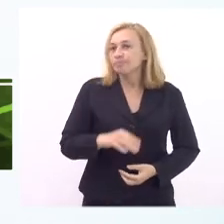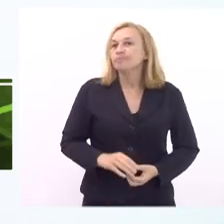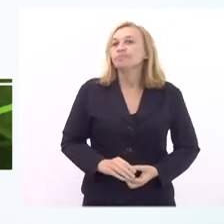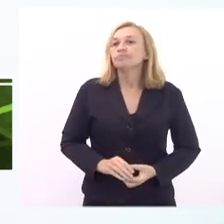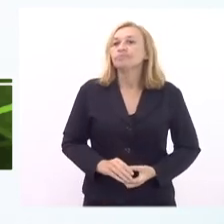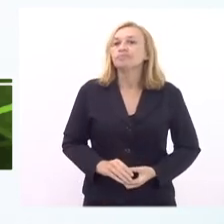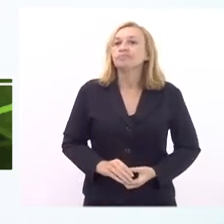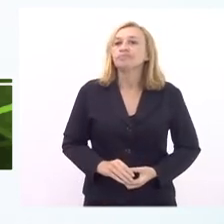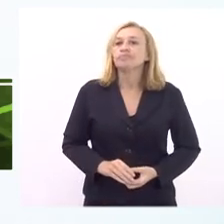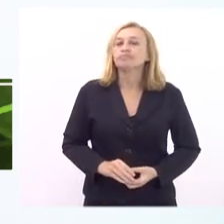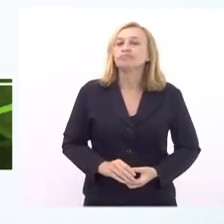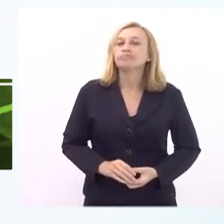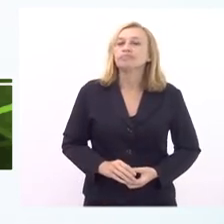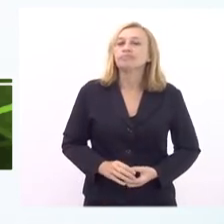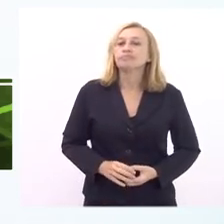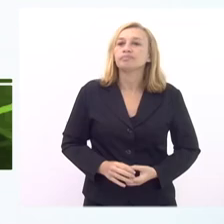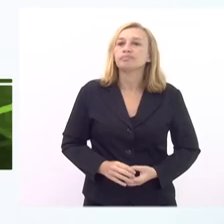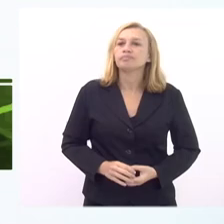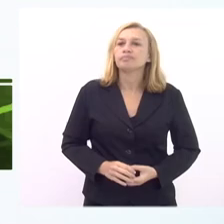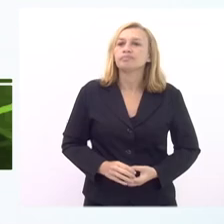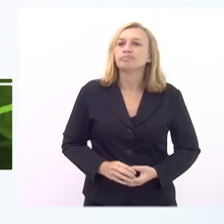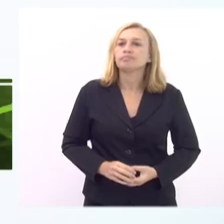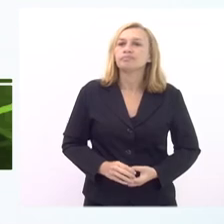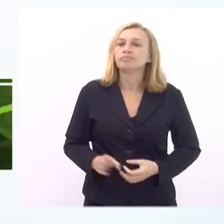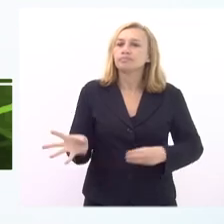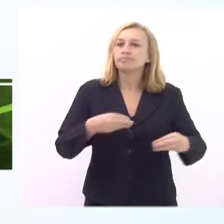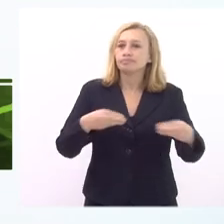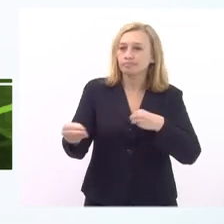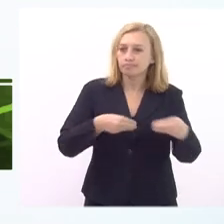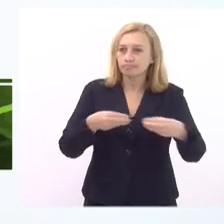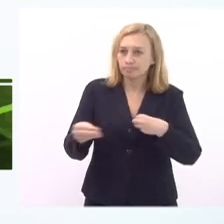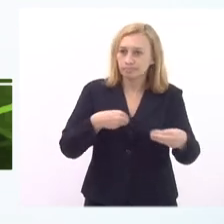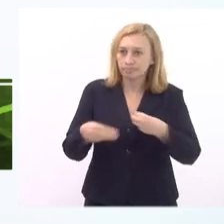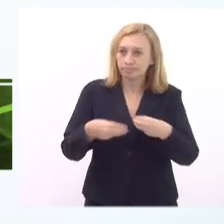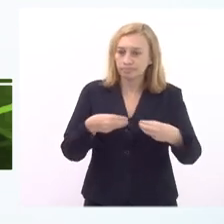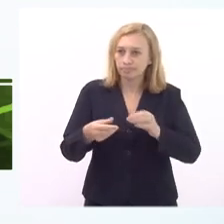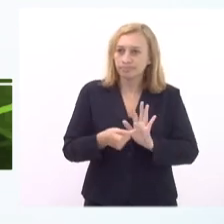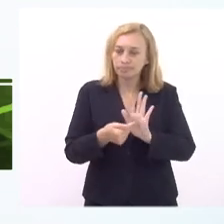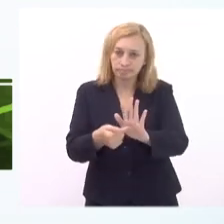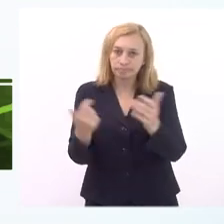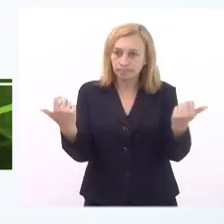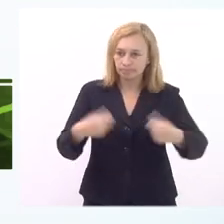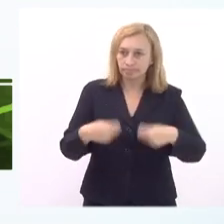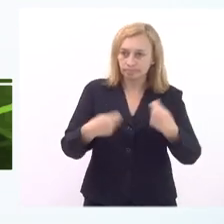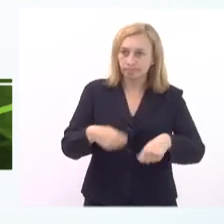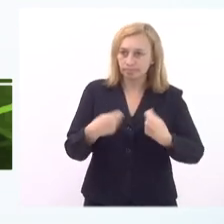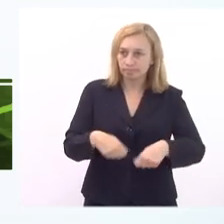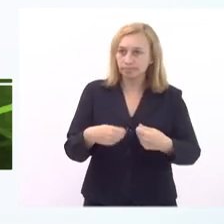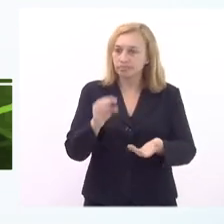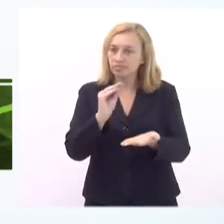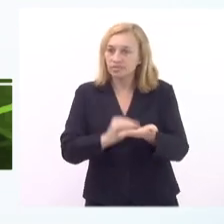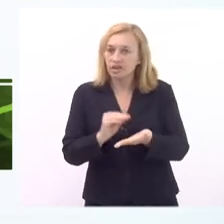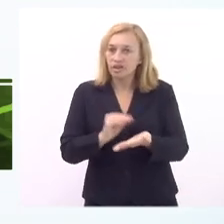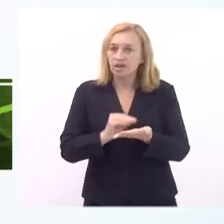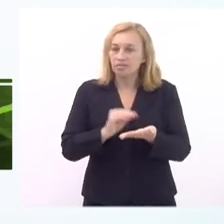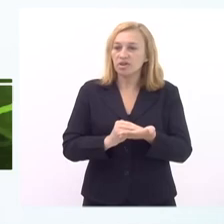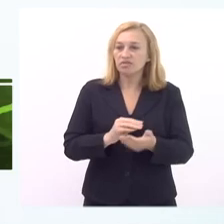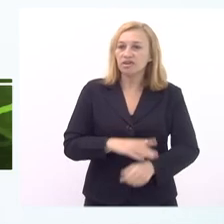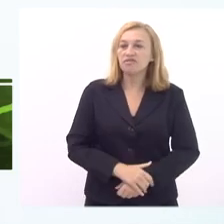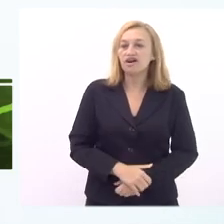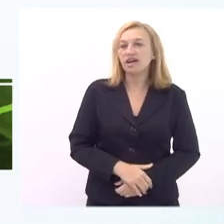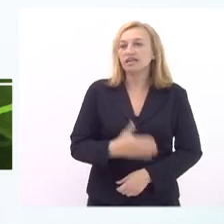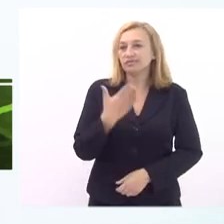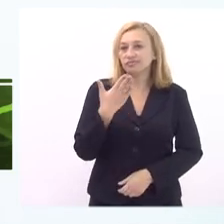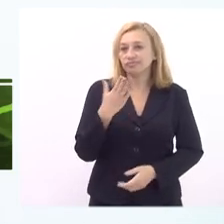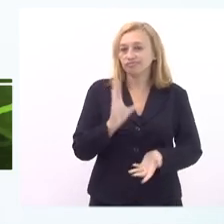obrigado selinha acho que a questão da flexibilização aparece muitas vezes como uma necessidade diante da falta de recursos não como